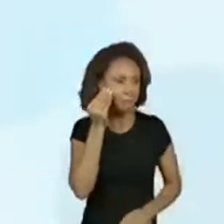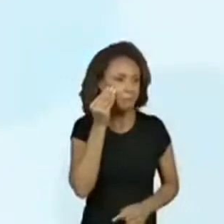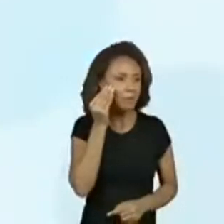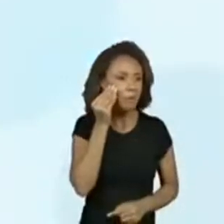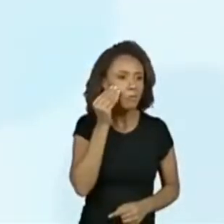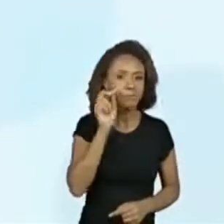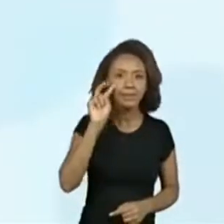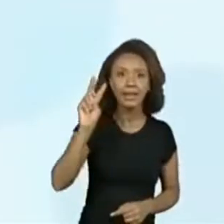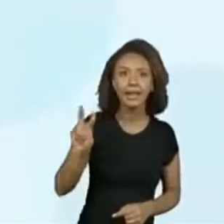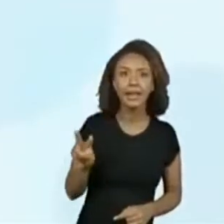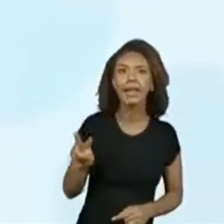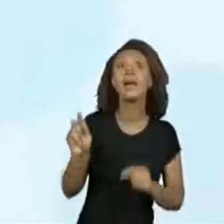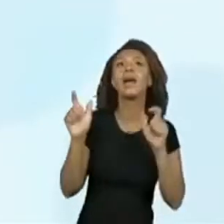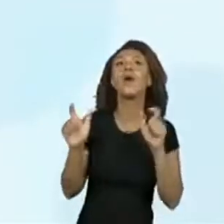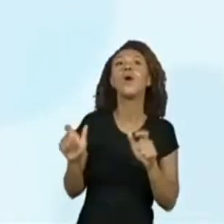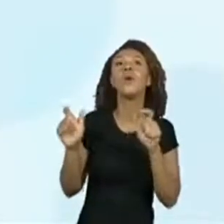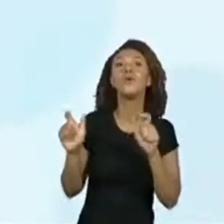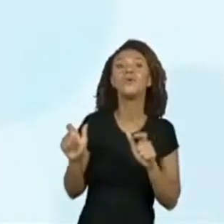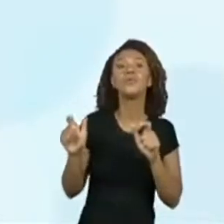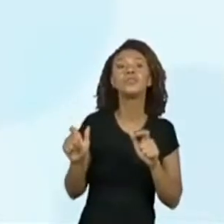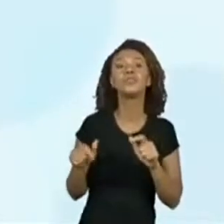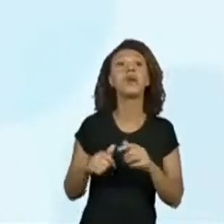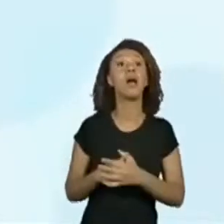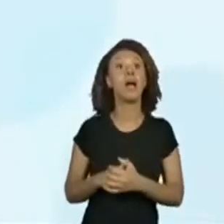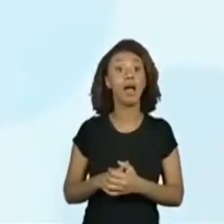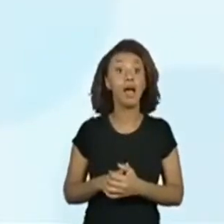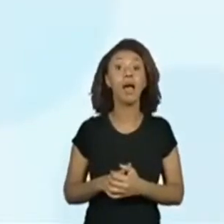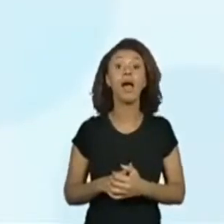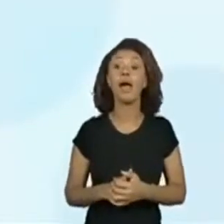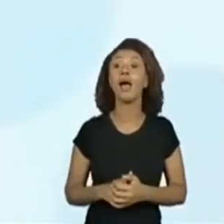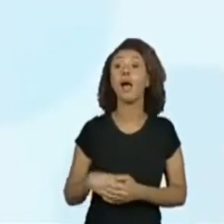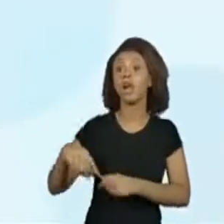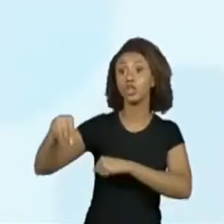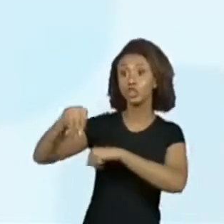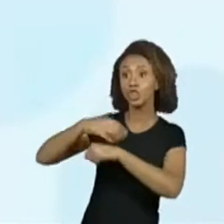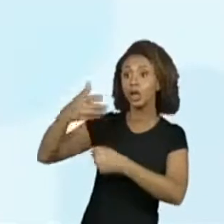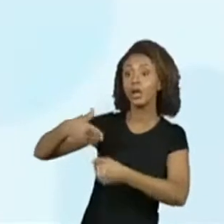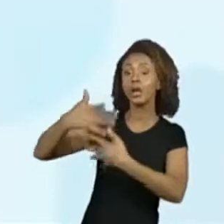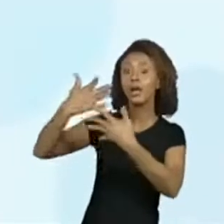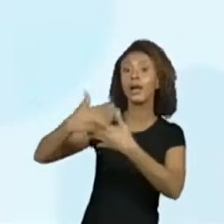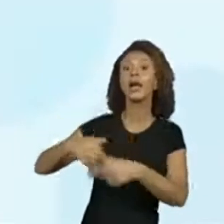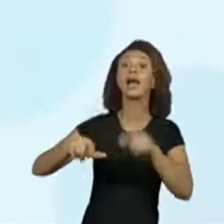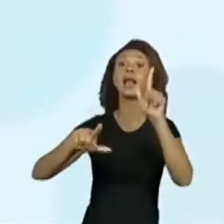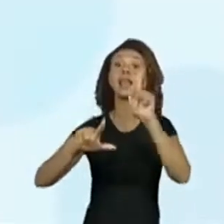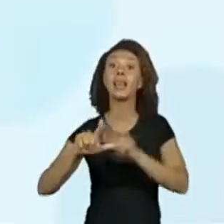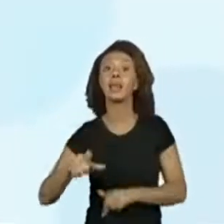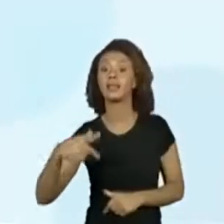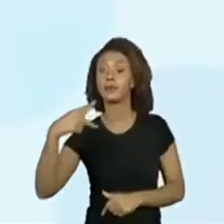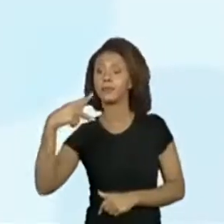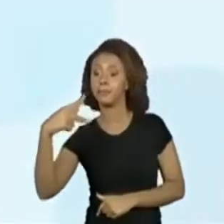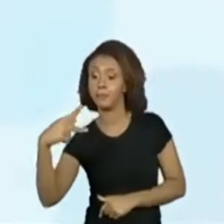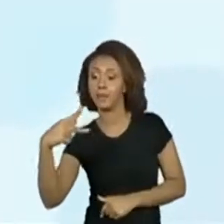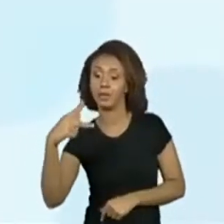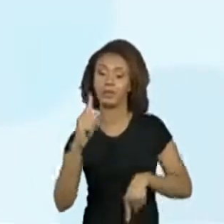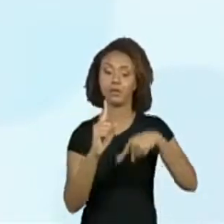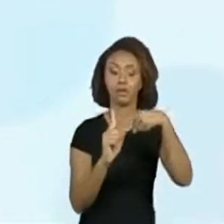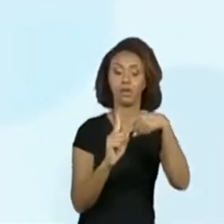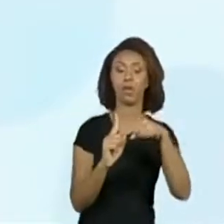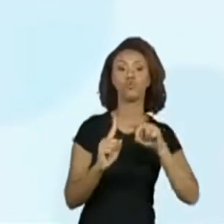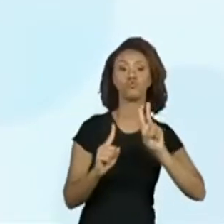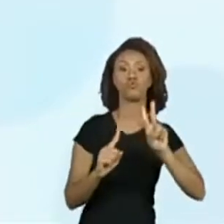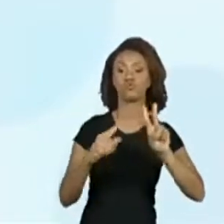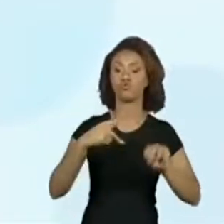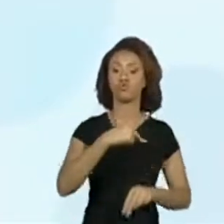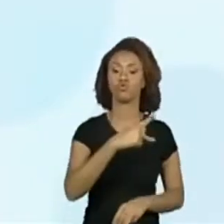pular corda nessa aqui, Estão falando que é interessante a gente colocar nessa letra P a letra U, porque vai fazer o som do pu. Pu. Ah,